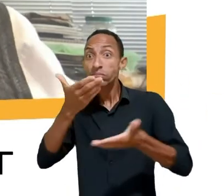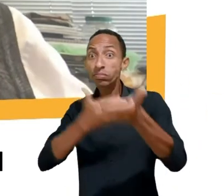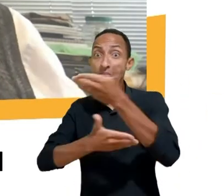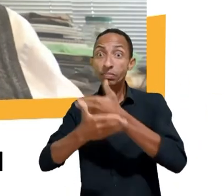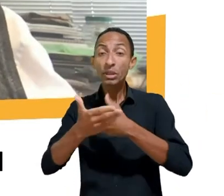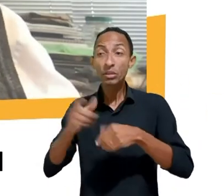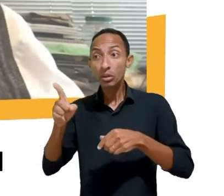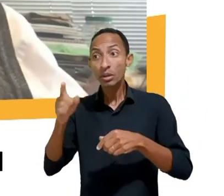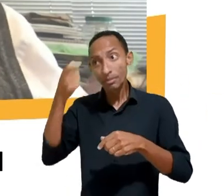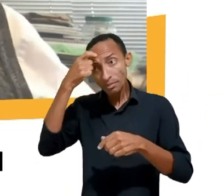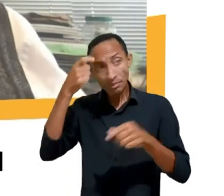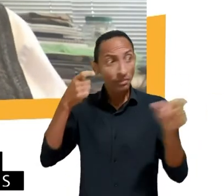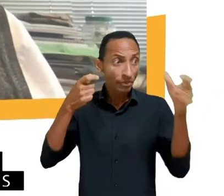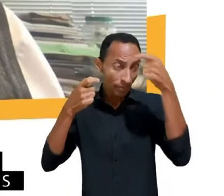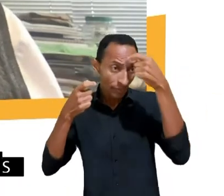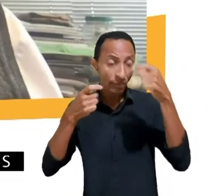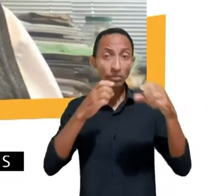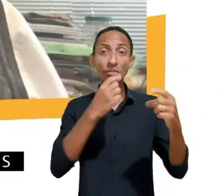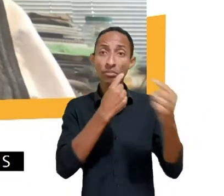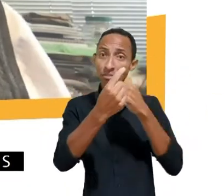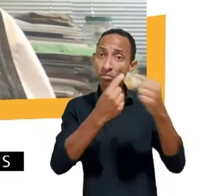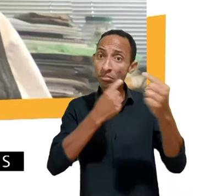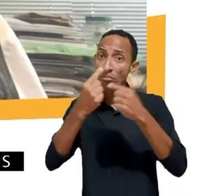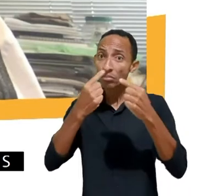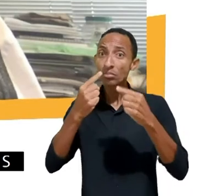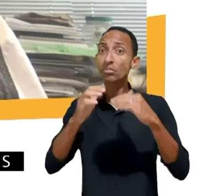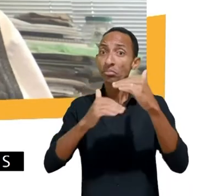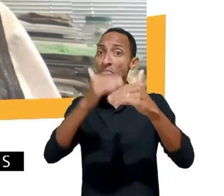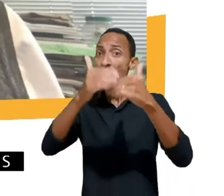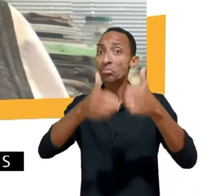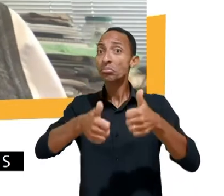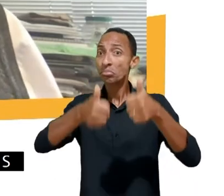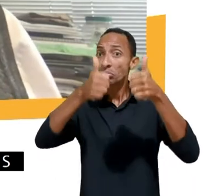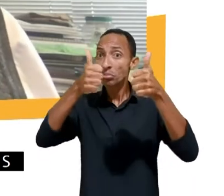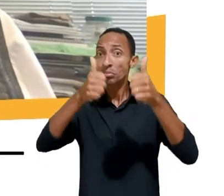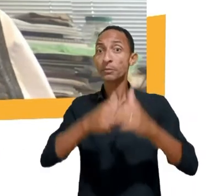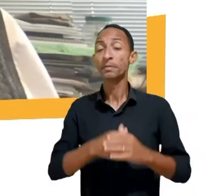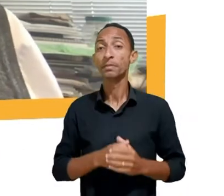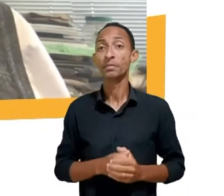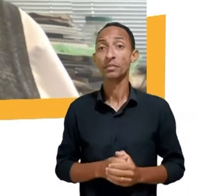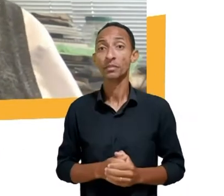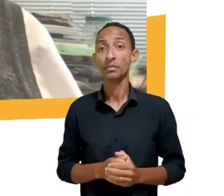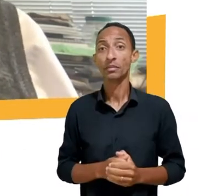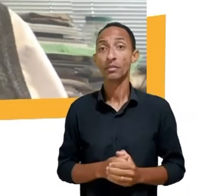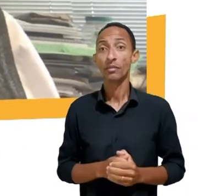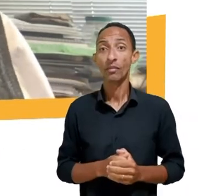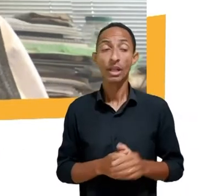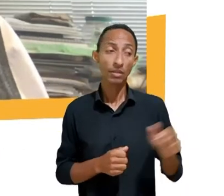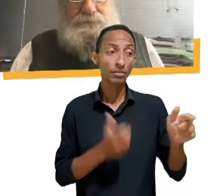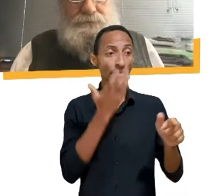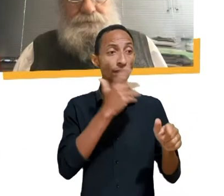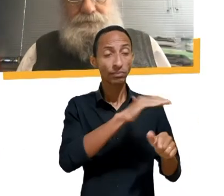e um desenvolvimento mais próprio para as crianças e adolescentes brasileiras. Obrigado.